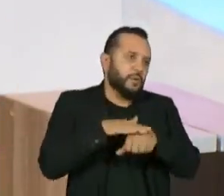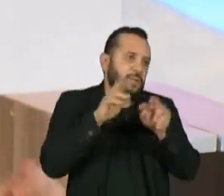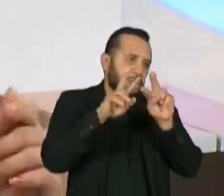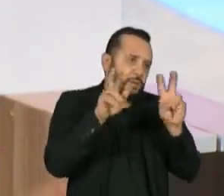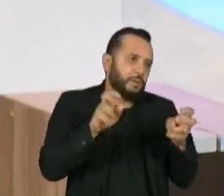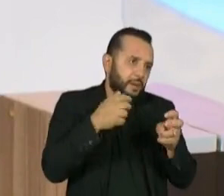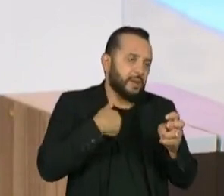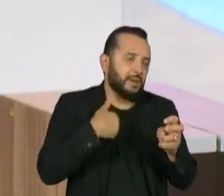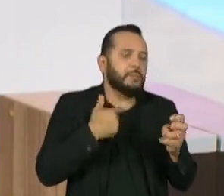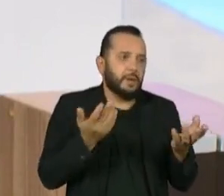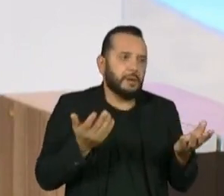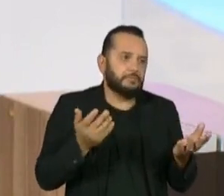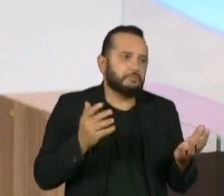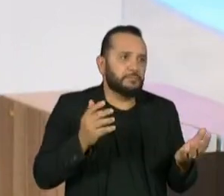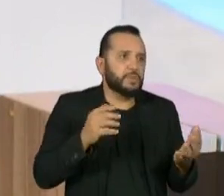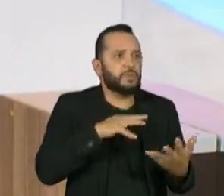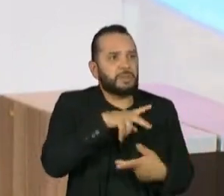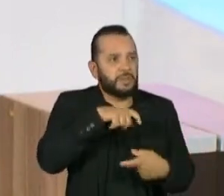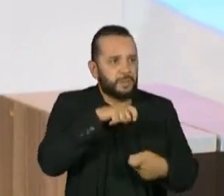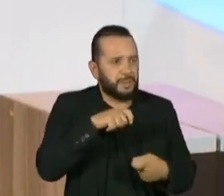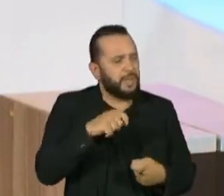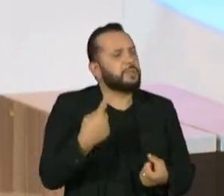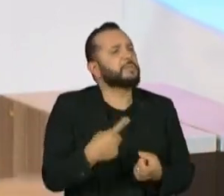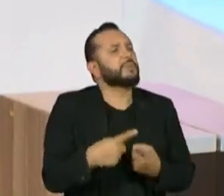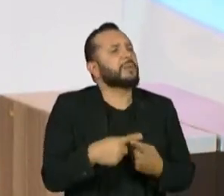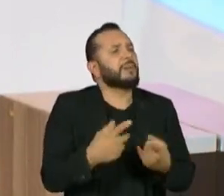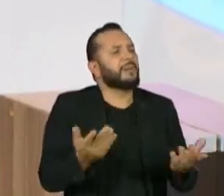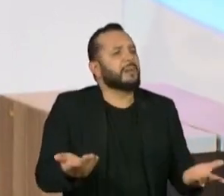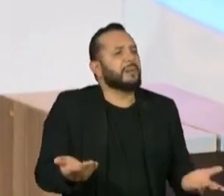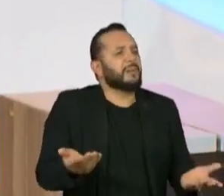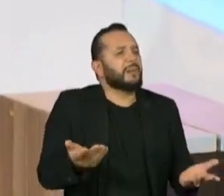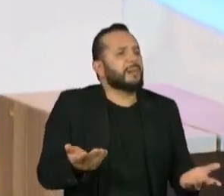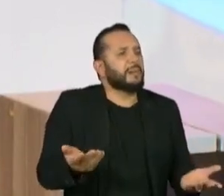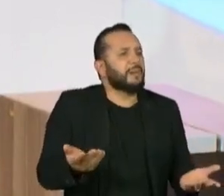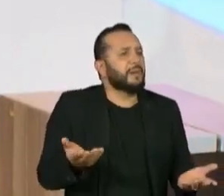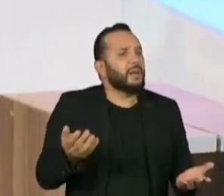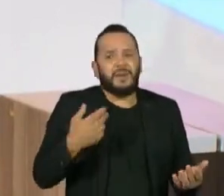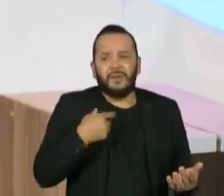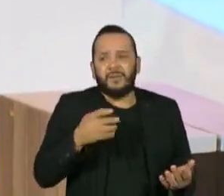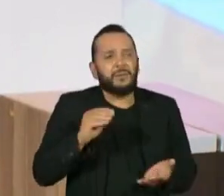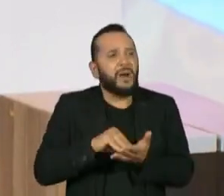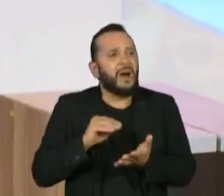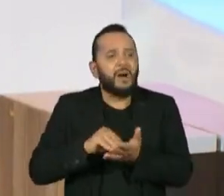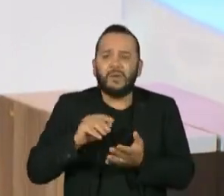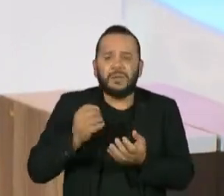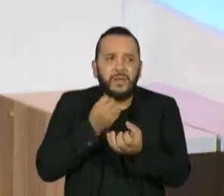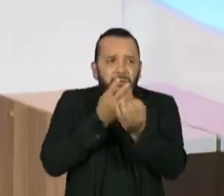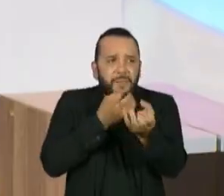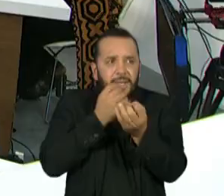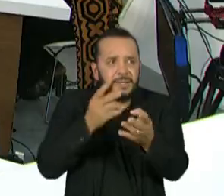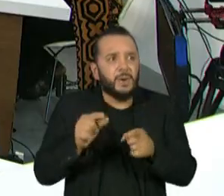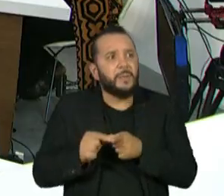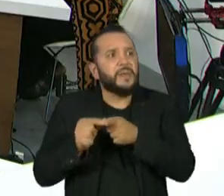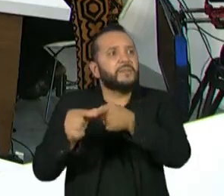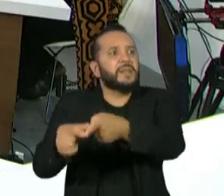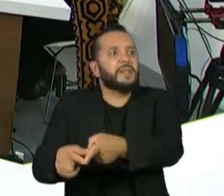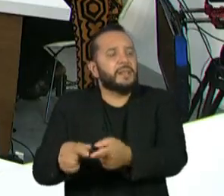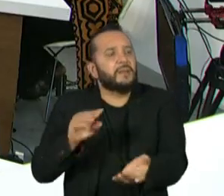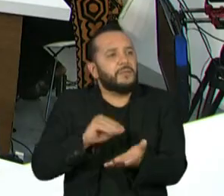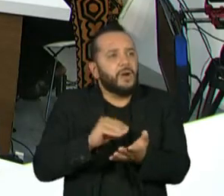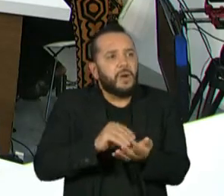isso ainda não vem chegando aonde mais precisa? Por que isso ainda não está chegando